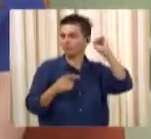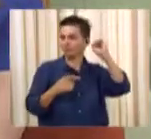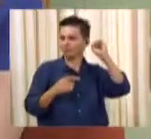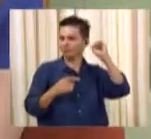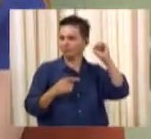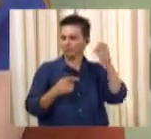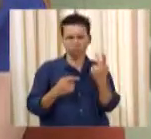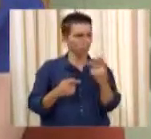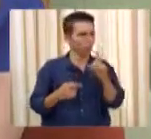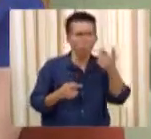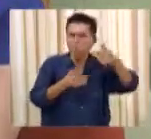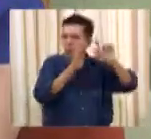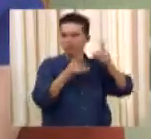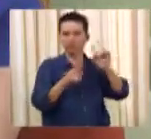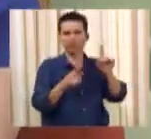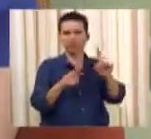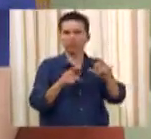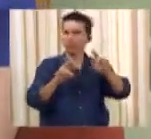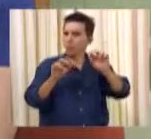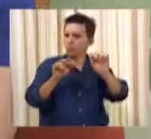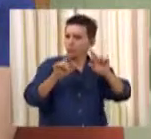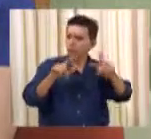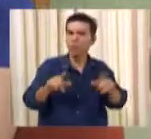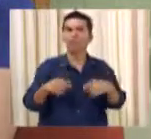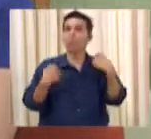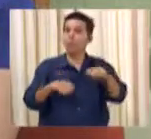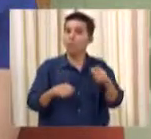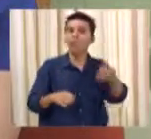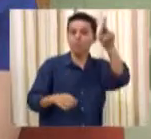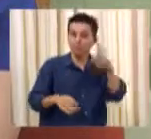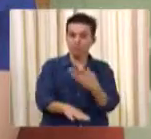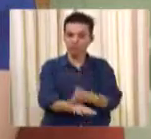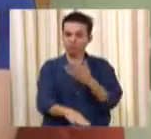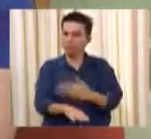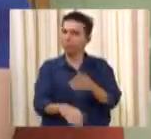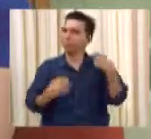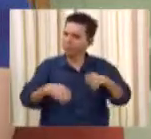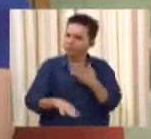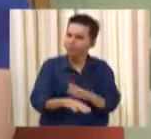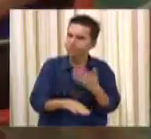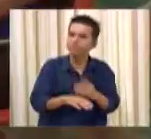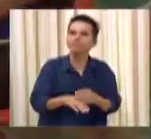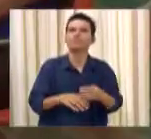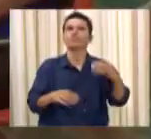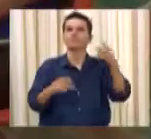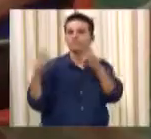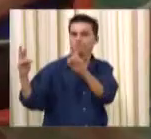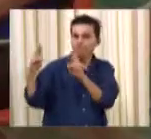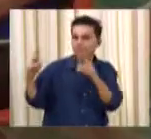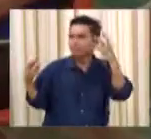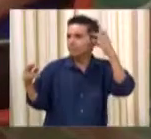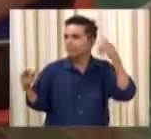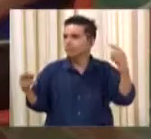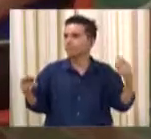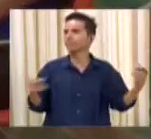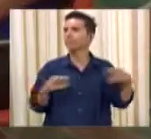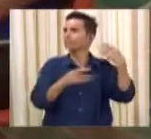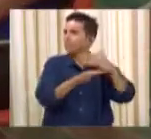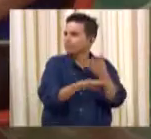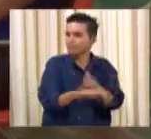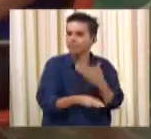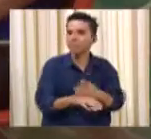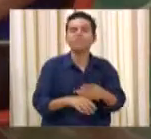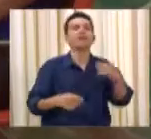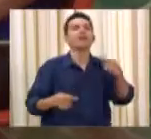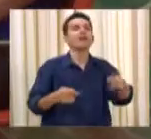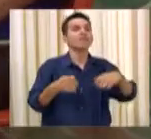que ele escutava antes. Então, ele precisa de um treinamento, terapia fonoaudiológica. Aí, ele vai aprender